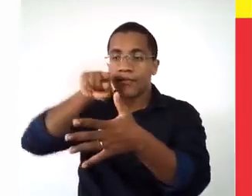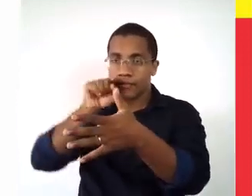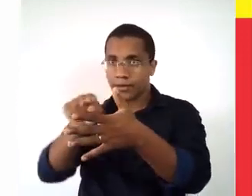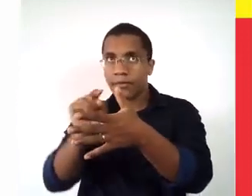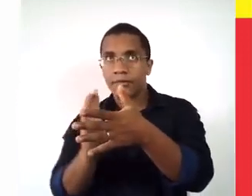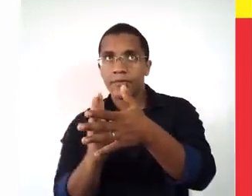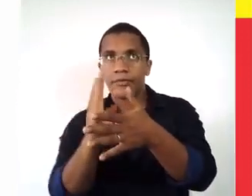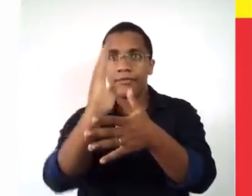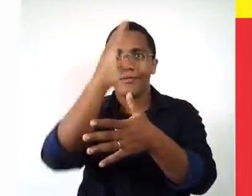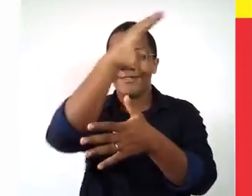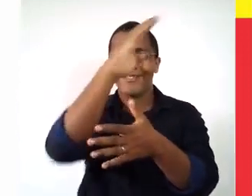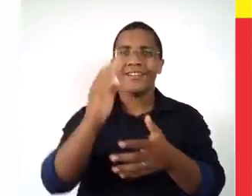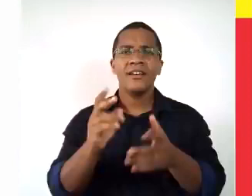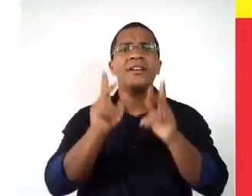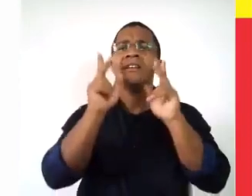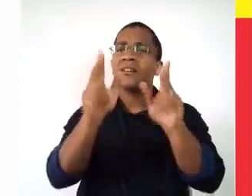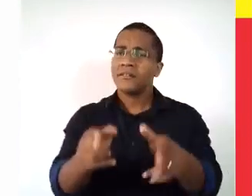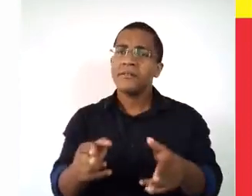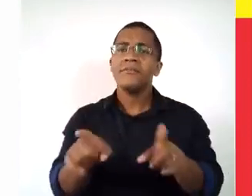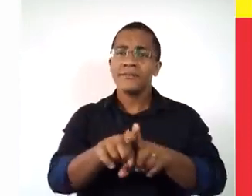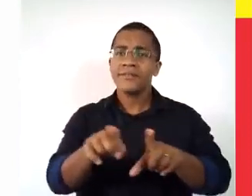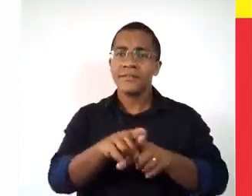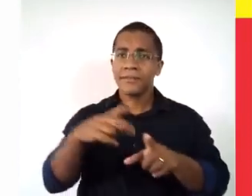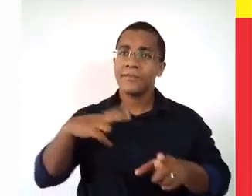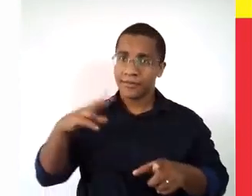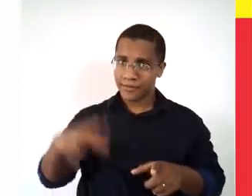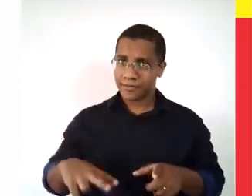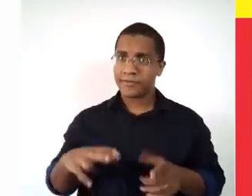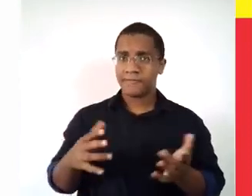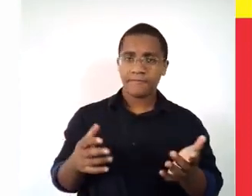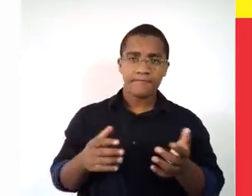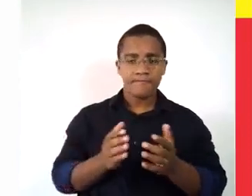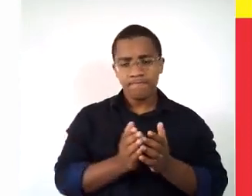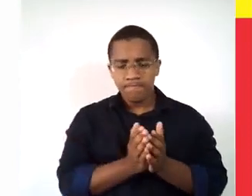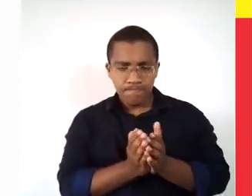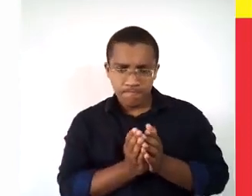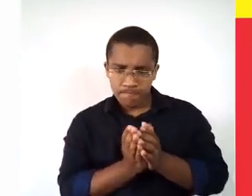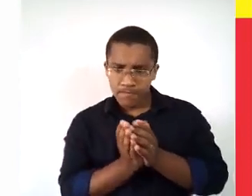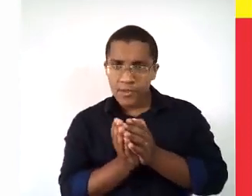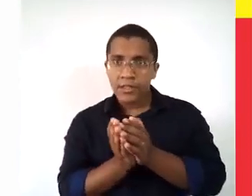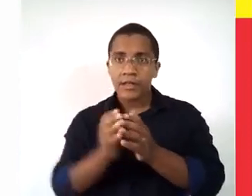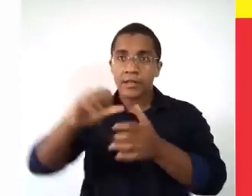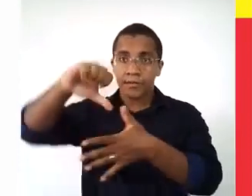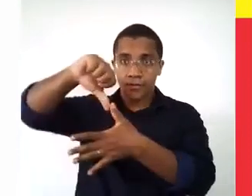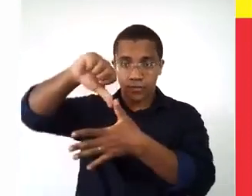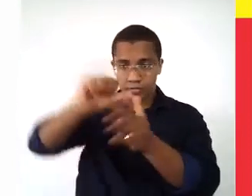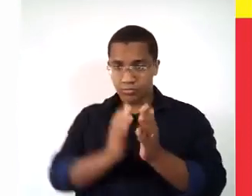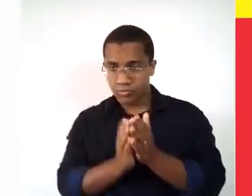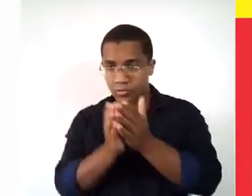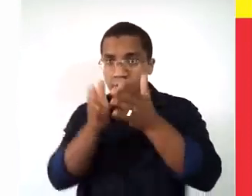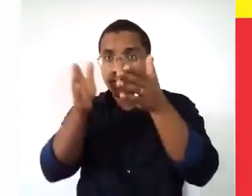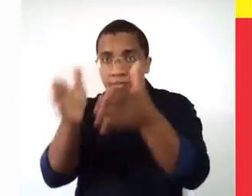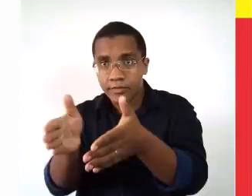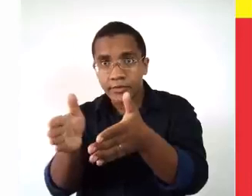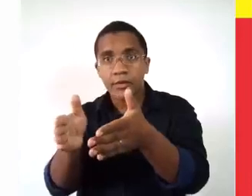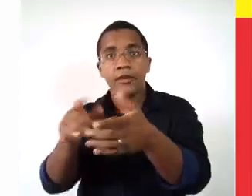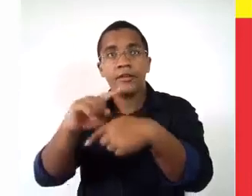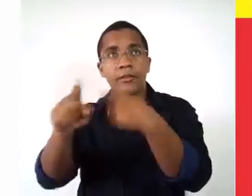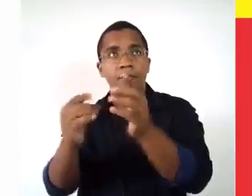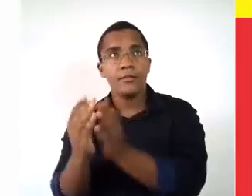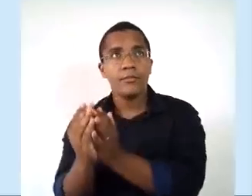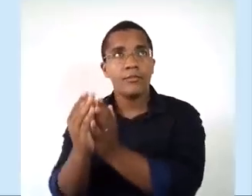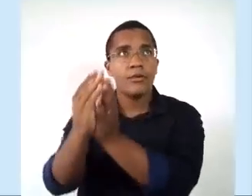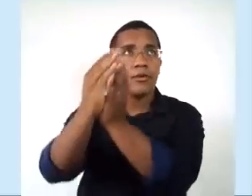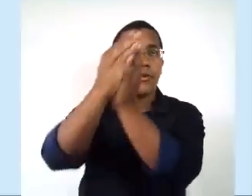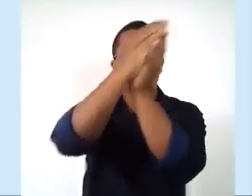as Índias. Da mesma forma, os portugueses chegaram na América do Sul, descobriram a nova rota e continuaram seguindo para buscar as Índias.